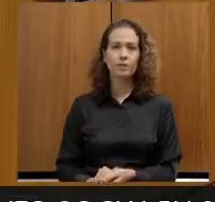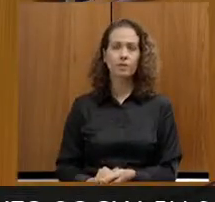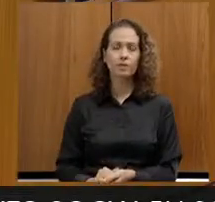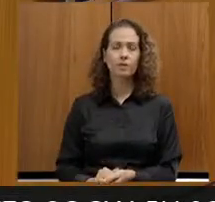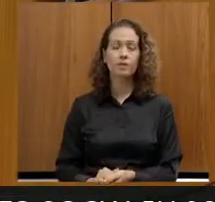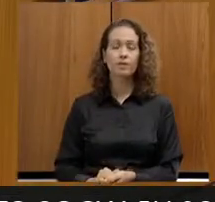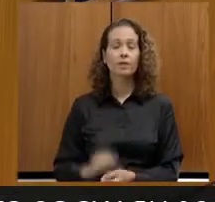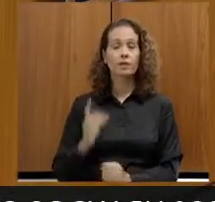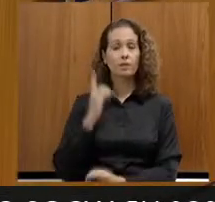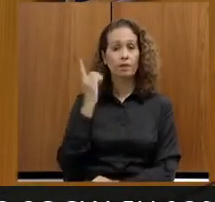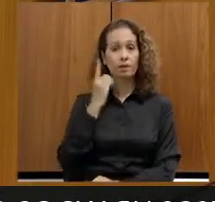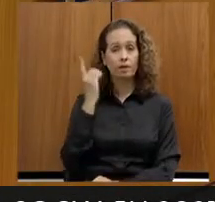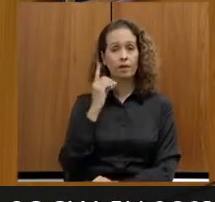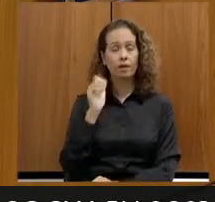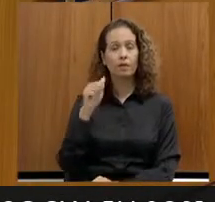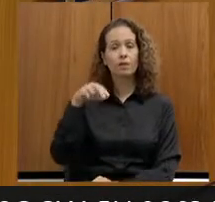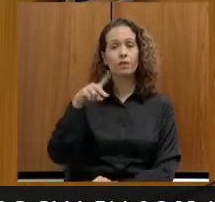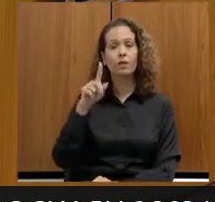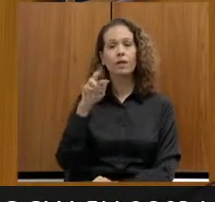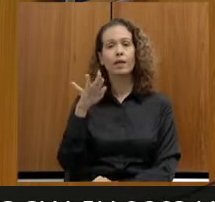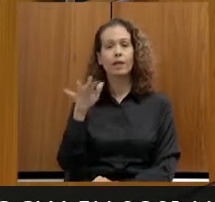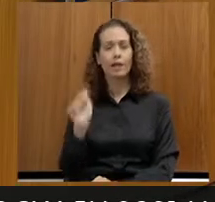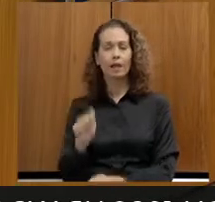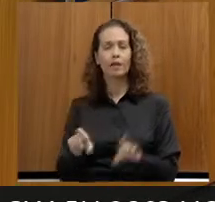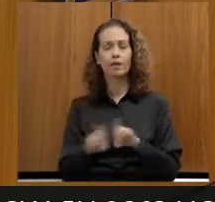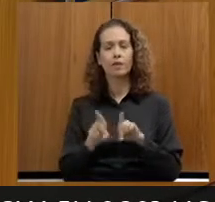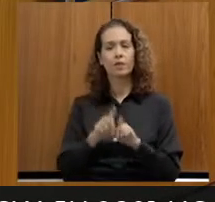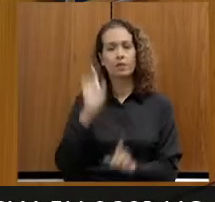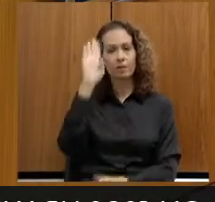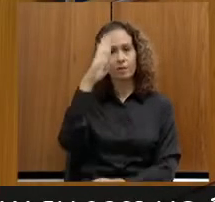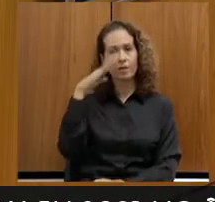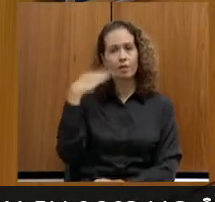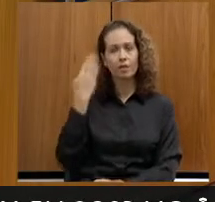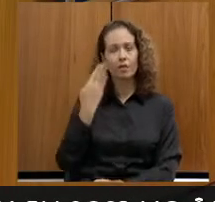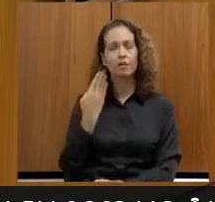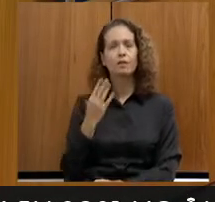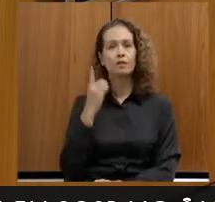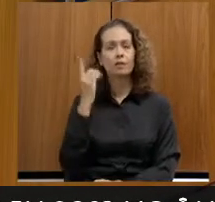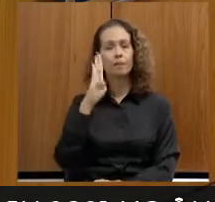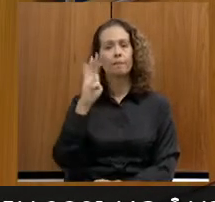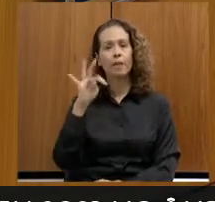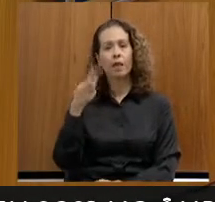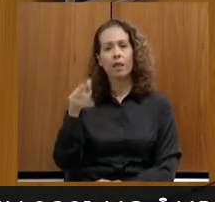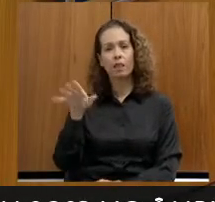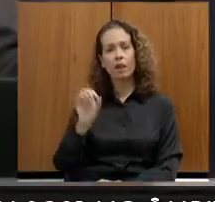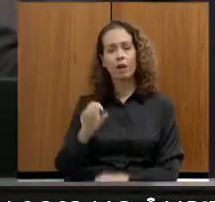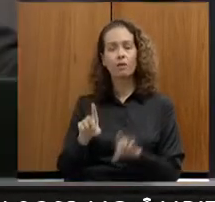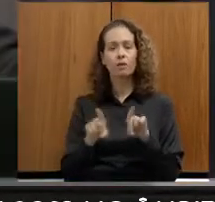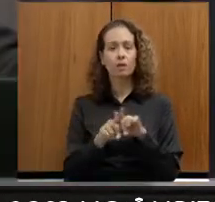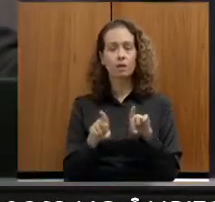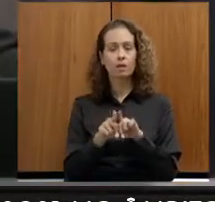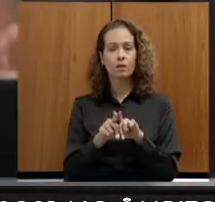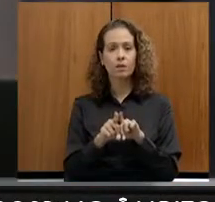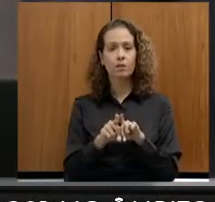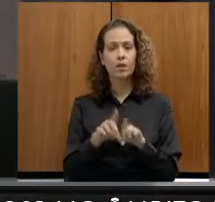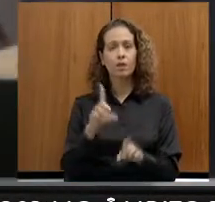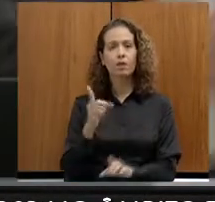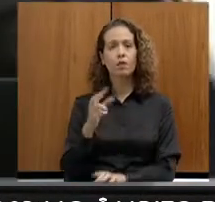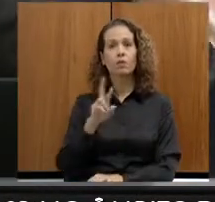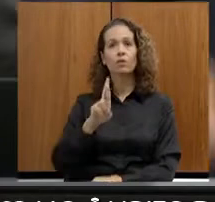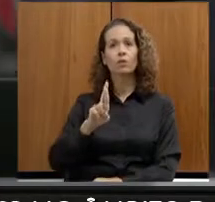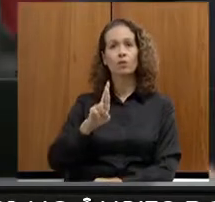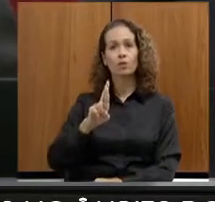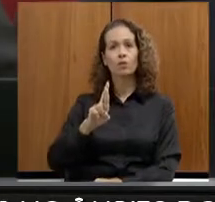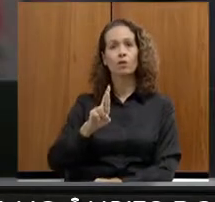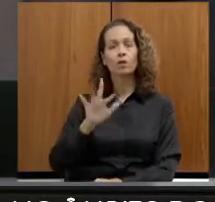Deputado André de Jesus, deputada Beatriz Serqueira, deputado Betão e deputado doutor Jean Freire.